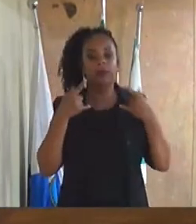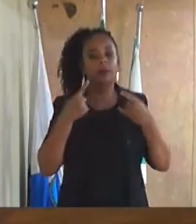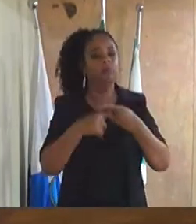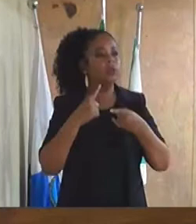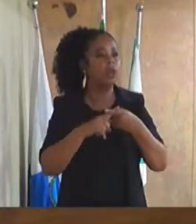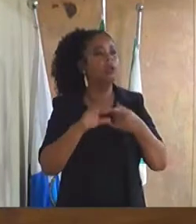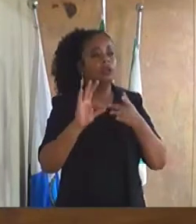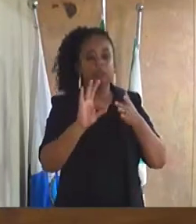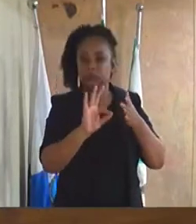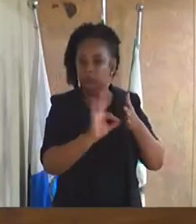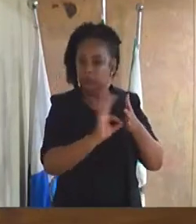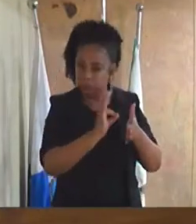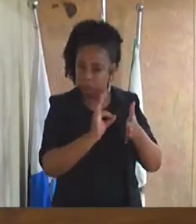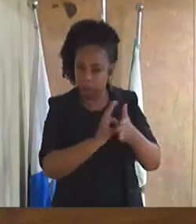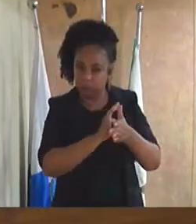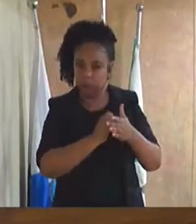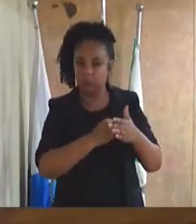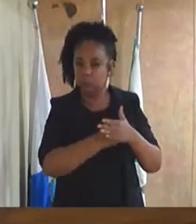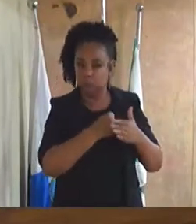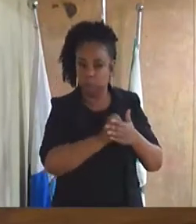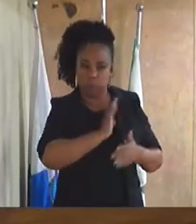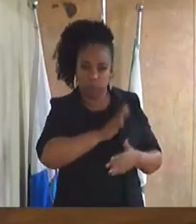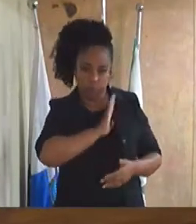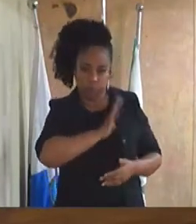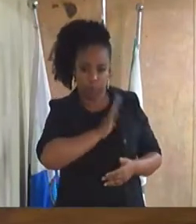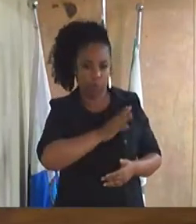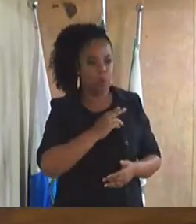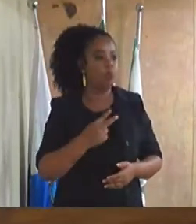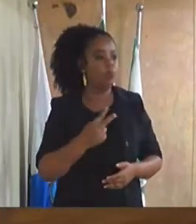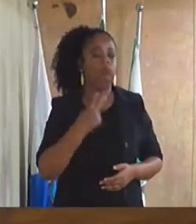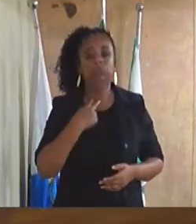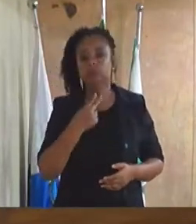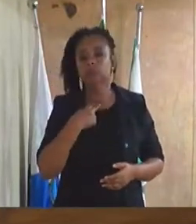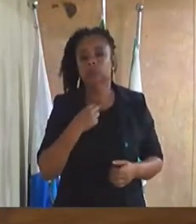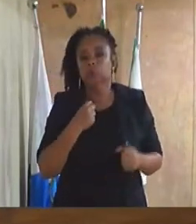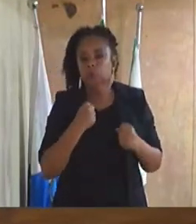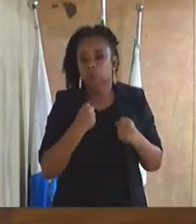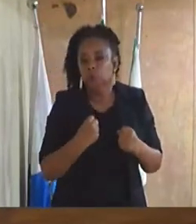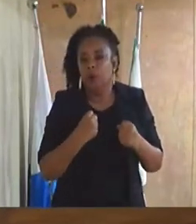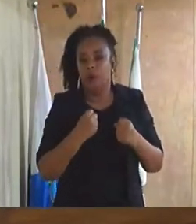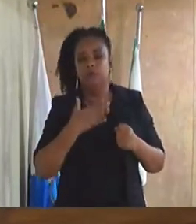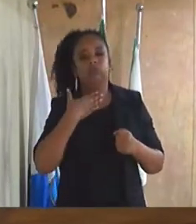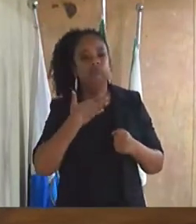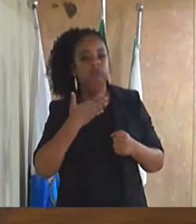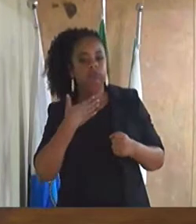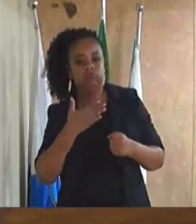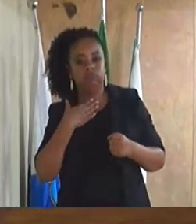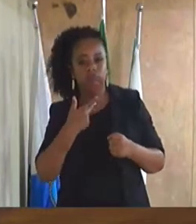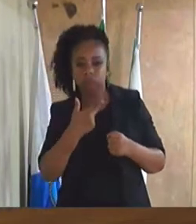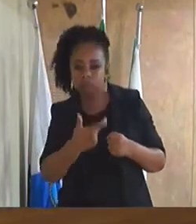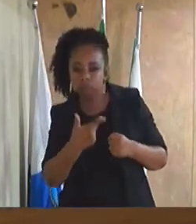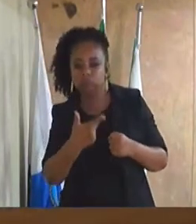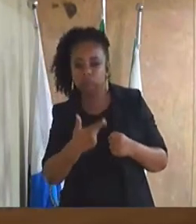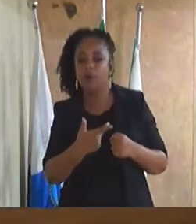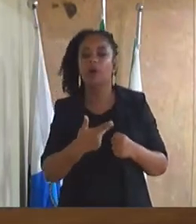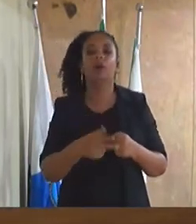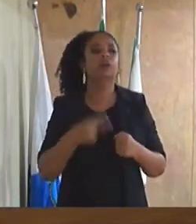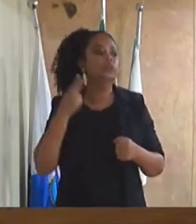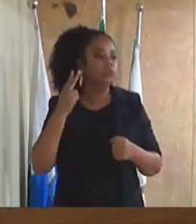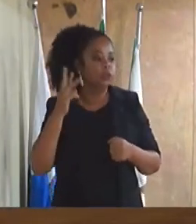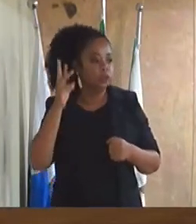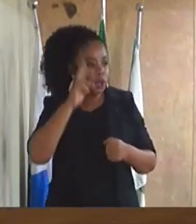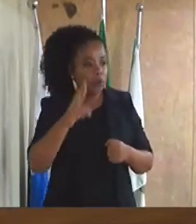cardíaca e não posso esforçar muito minha voz. Senhor presidente, senhores vereadores, novos colegas,